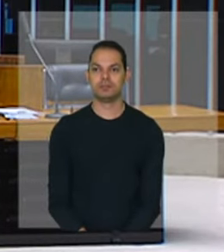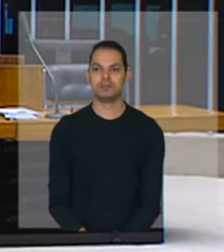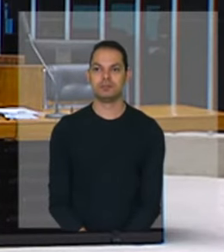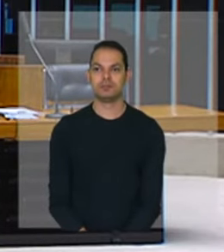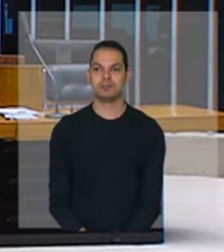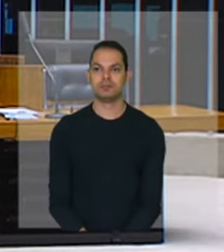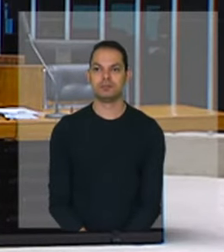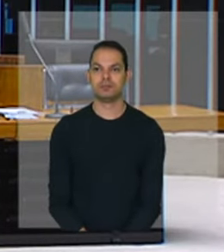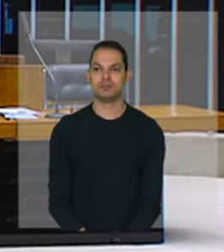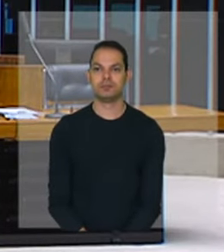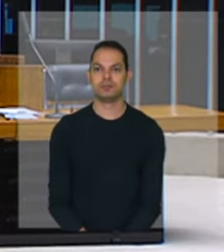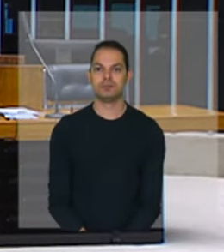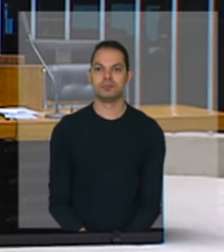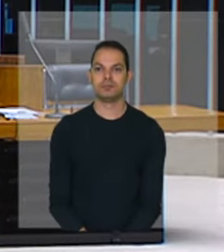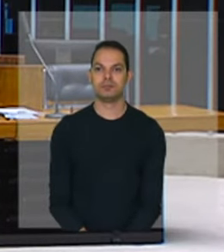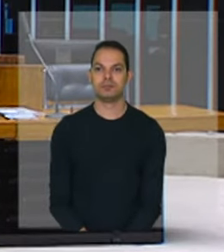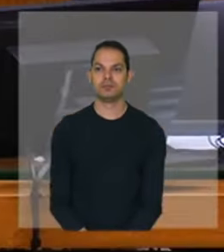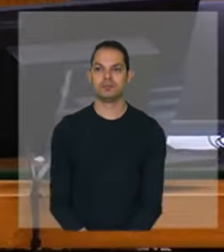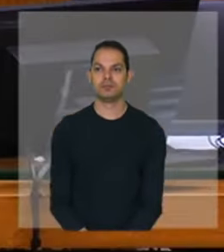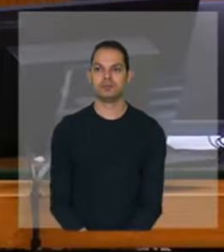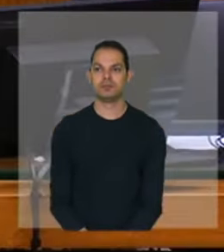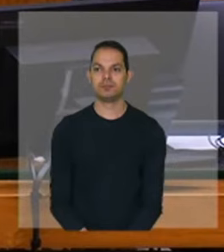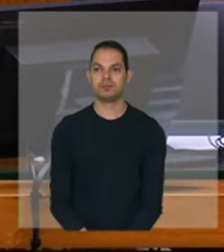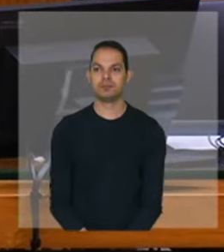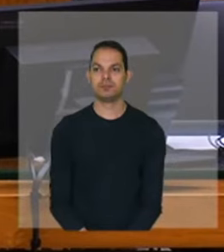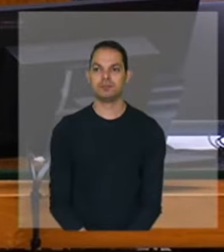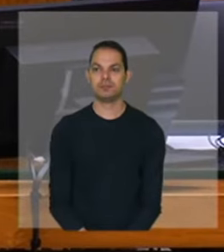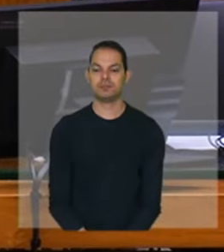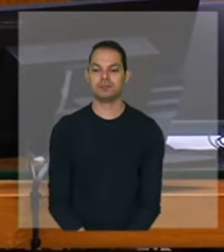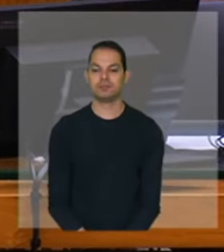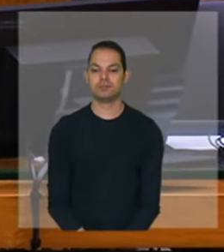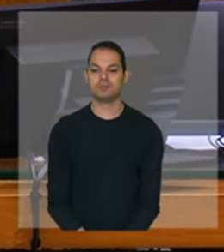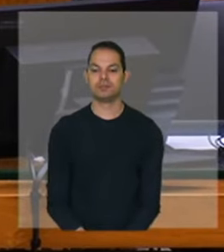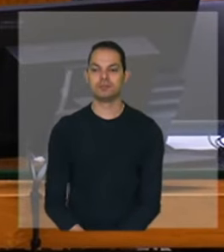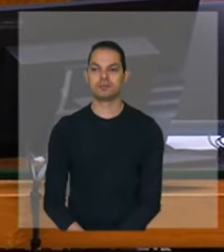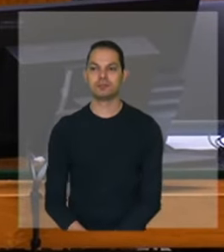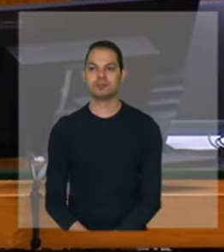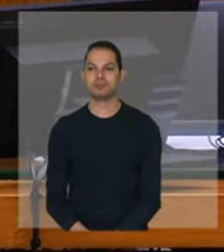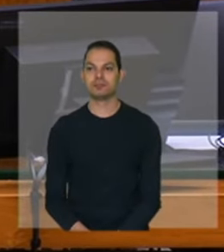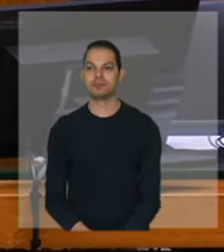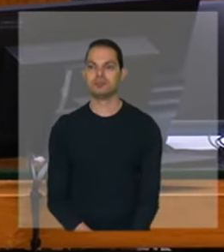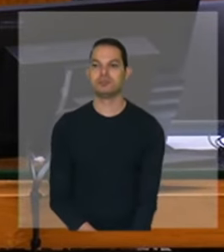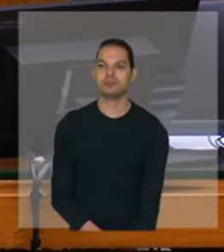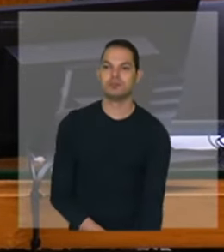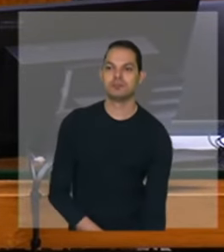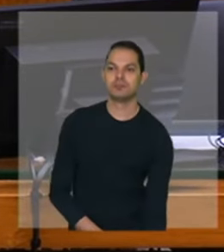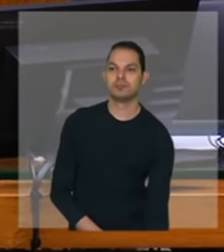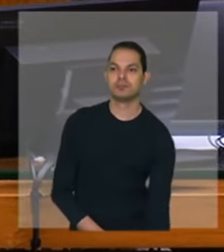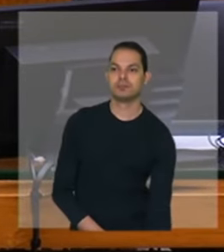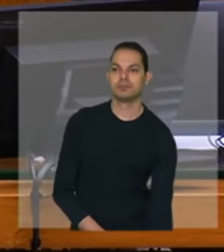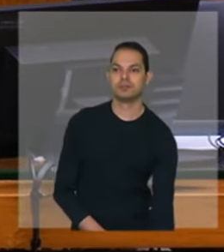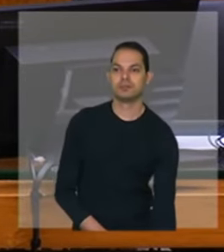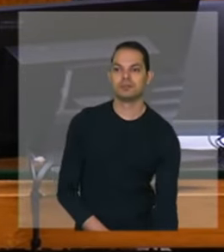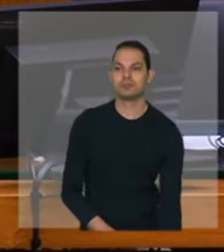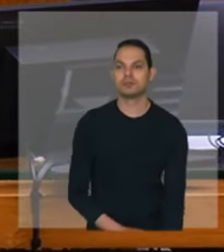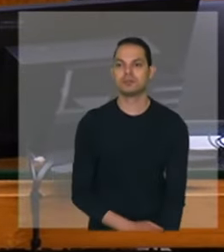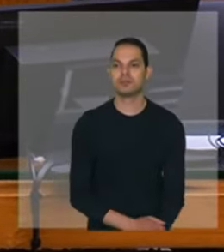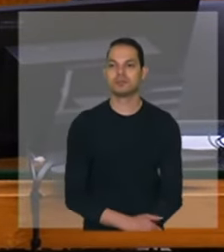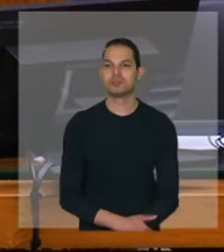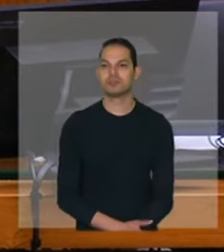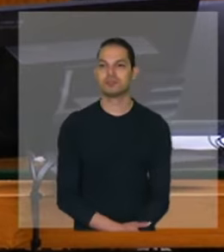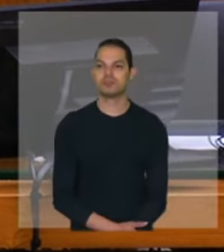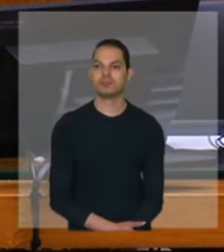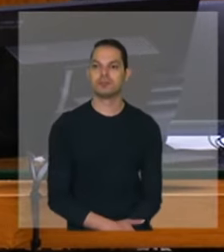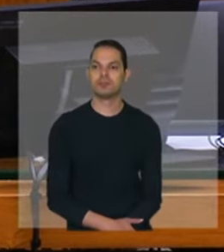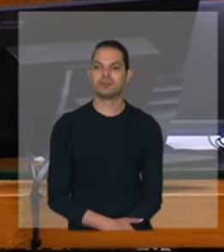plenária em comissão geral com a finalidade de debater os desafios da agricultura familiar. O